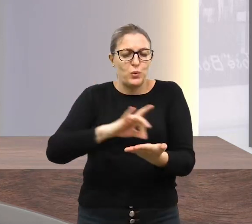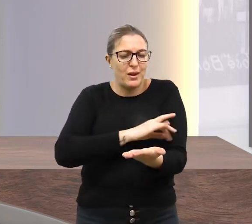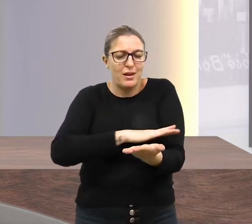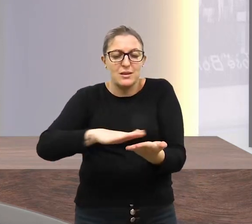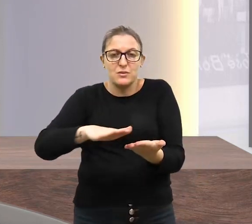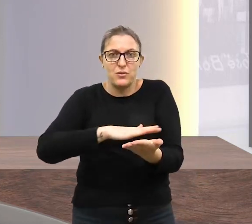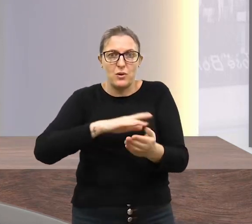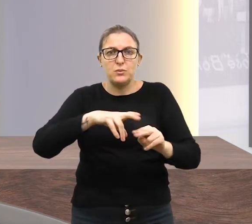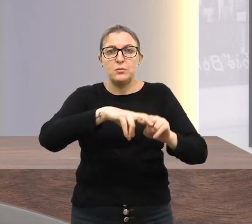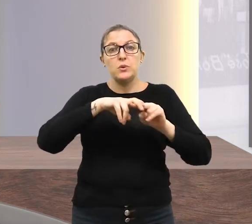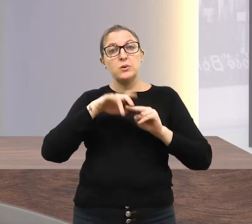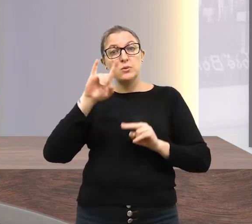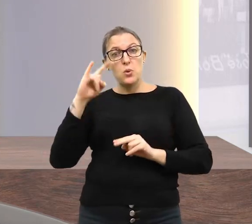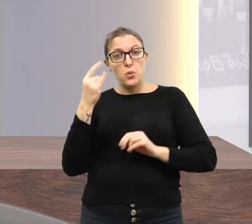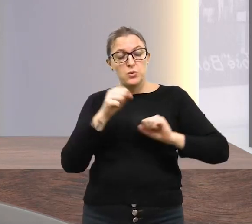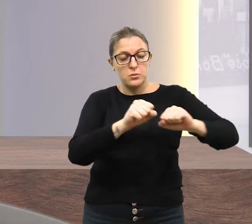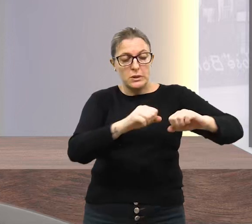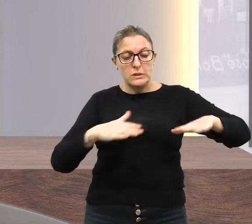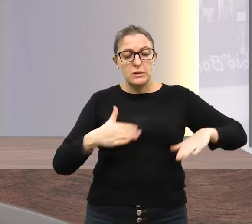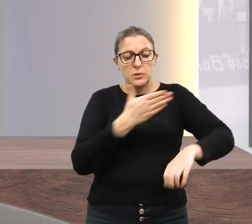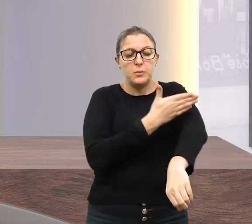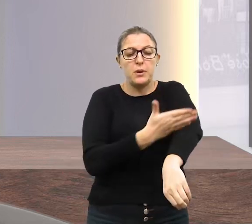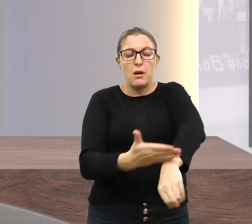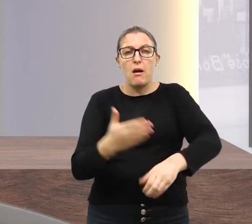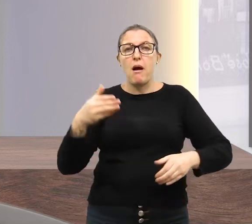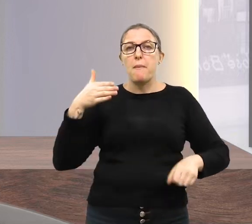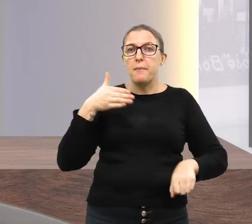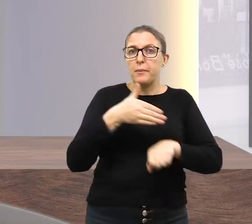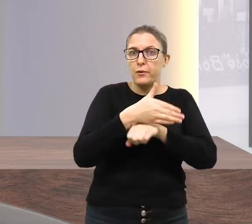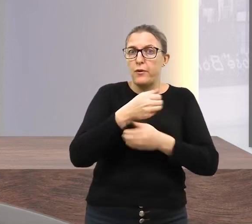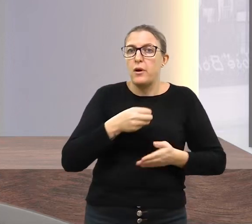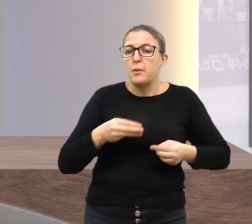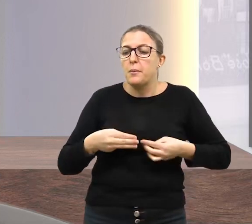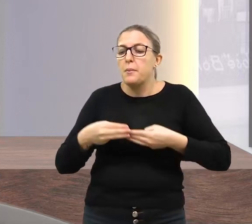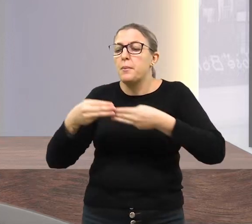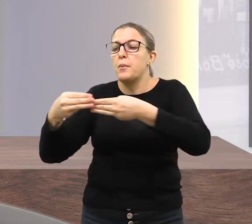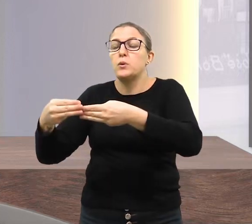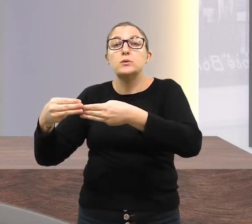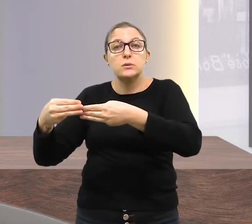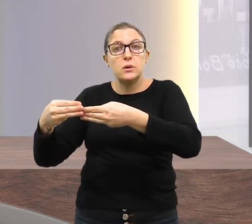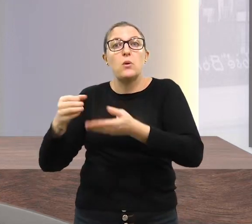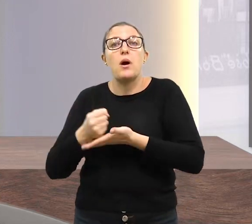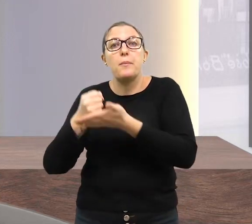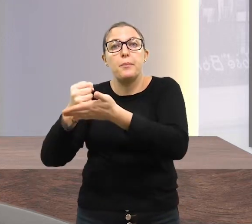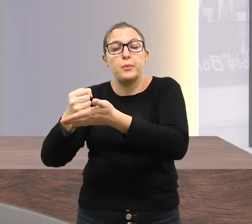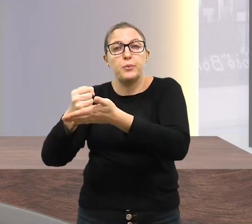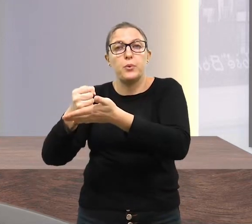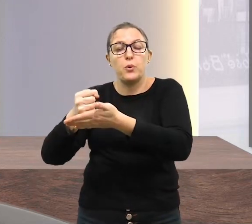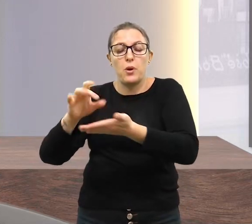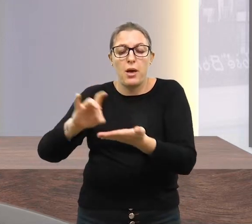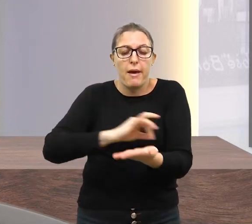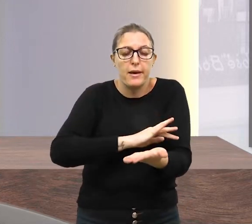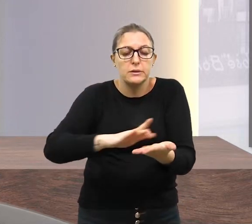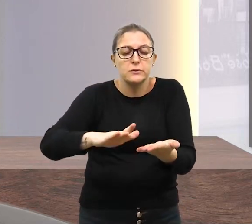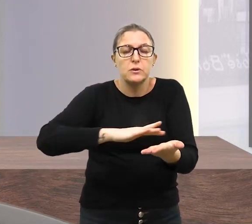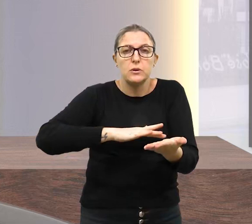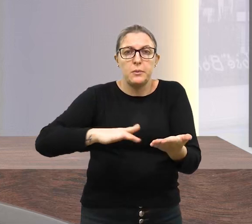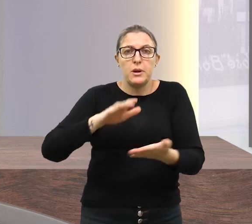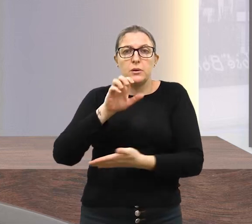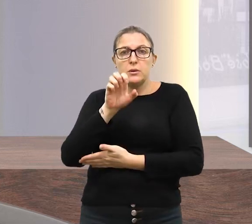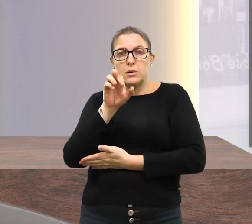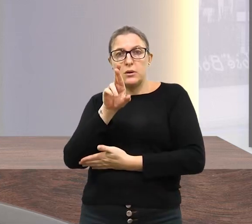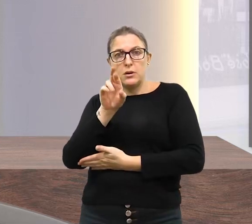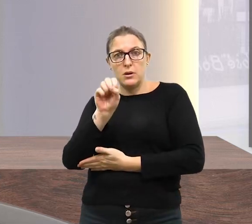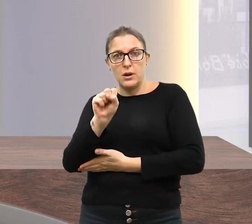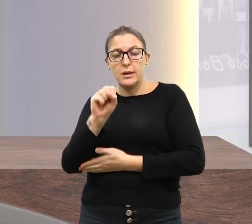na última sessão plenária, foi aprovada uma moção de apoio ao asfaltamento da ERS que liga o Alto Uruguai Gaúcho